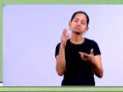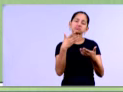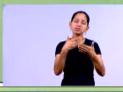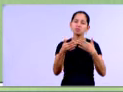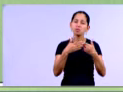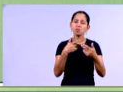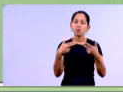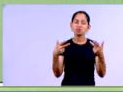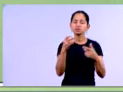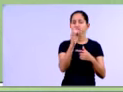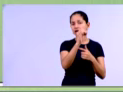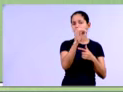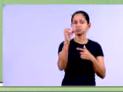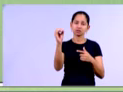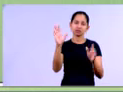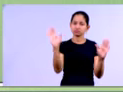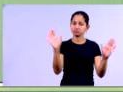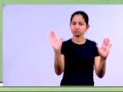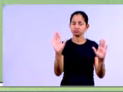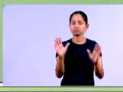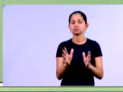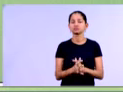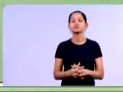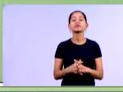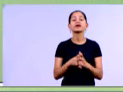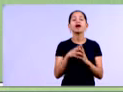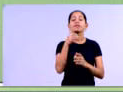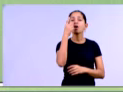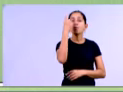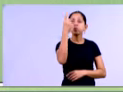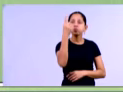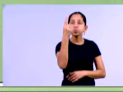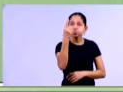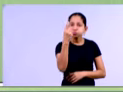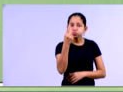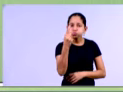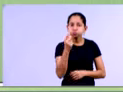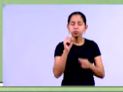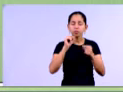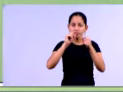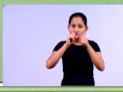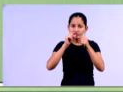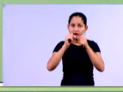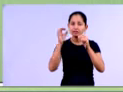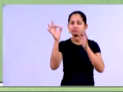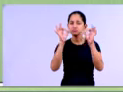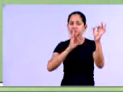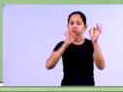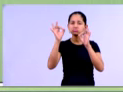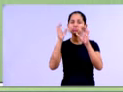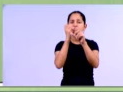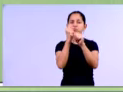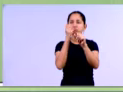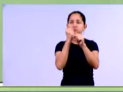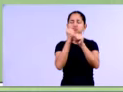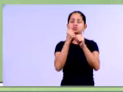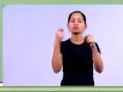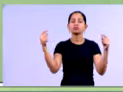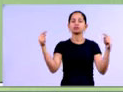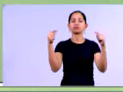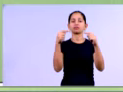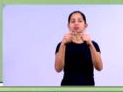permanece zero, ok? Então, nós vimos aí que cada um, sendo dividido pelo total do ativo multiplicado por 100, tem o seu percentual